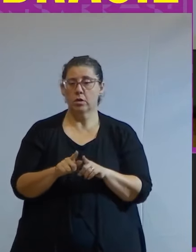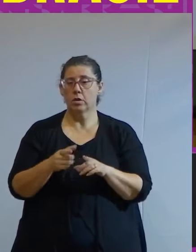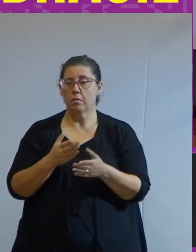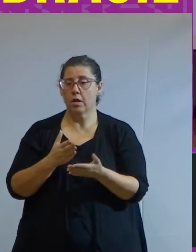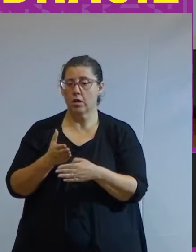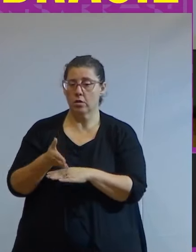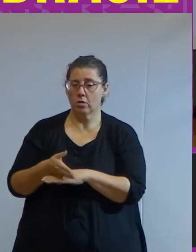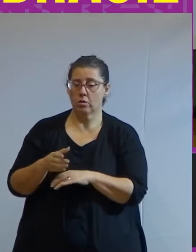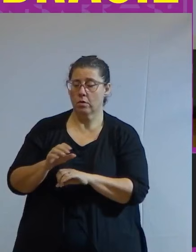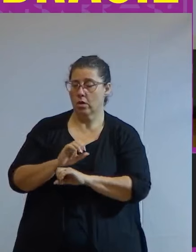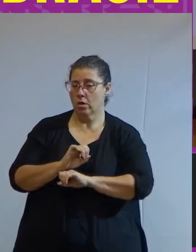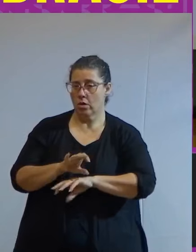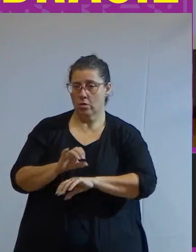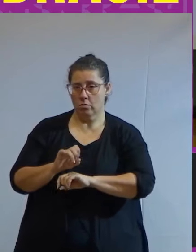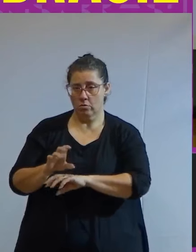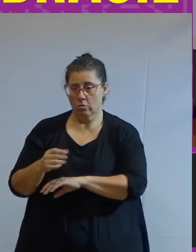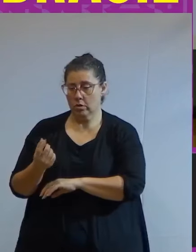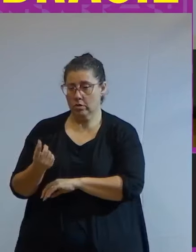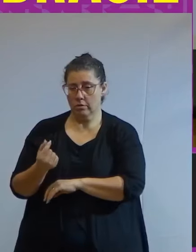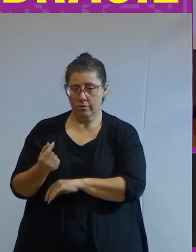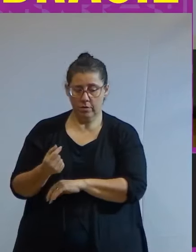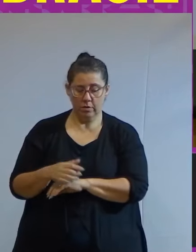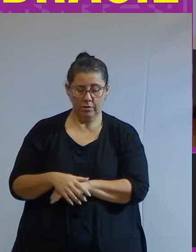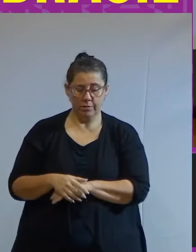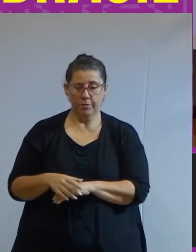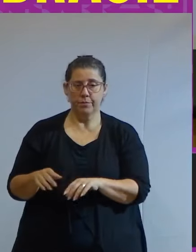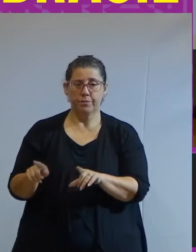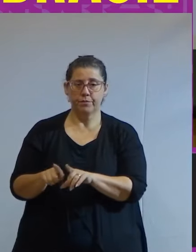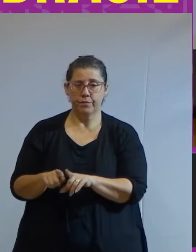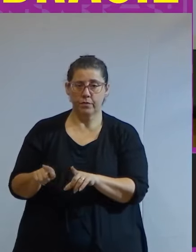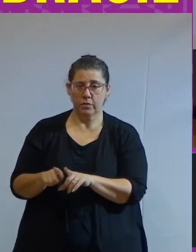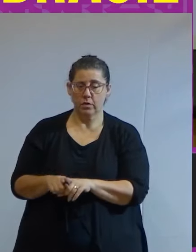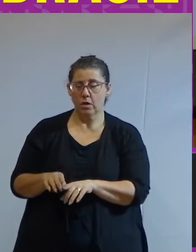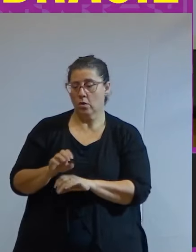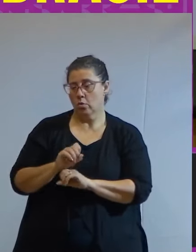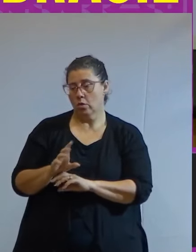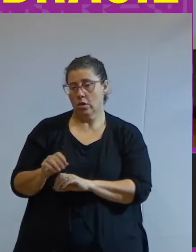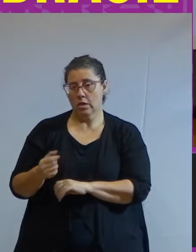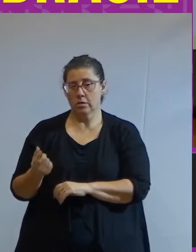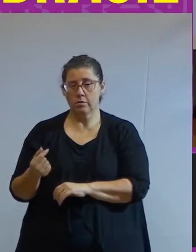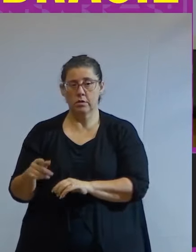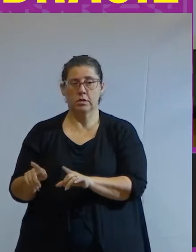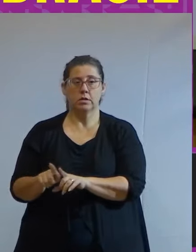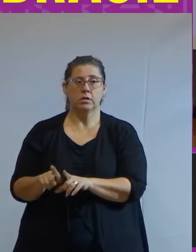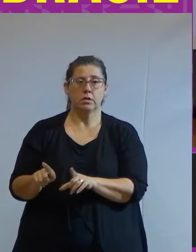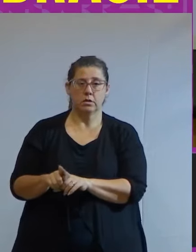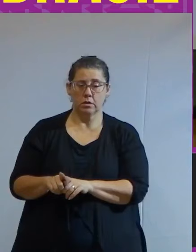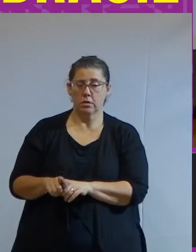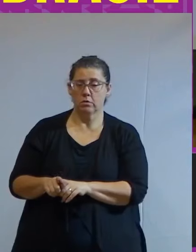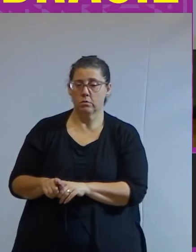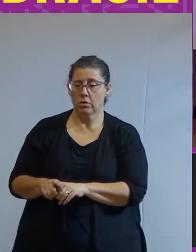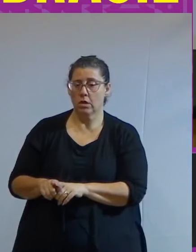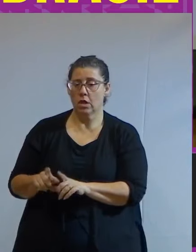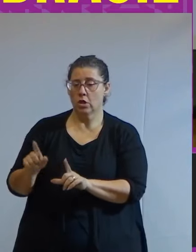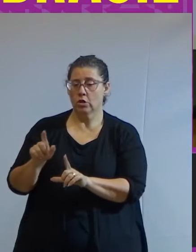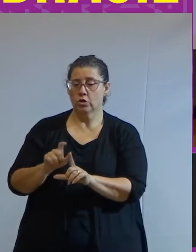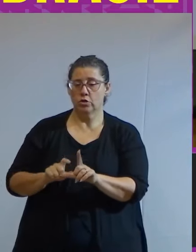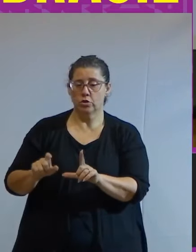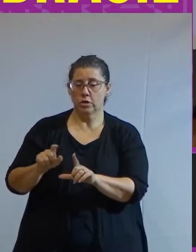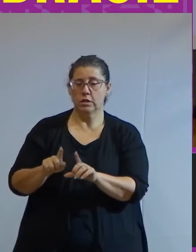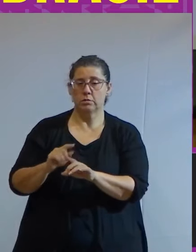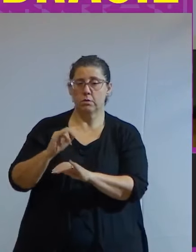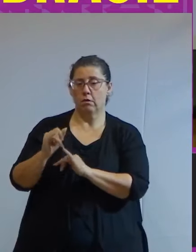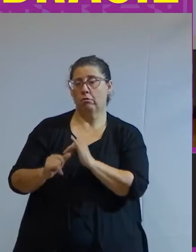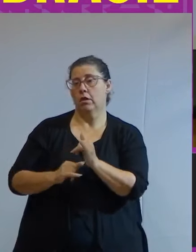nessa parte de educação financeira e além da educação financeira sobre a digitalização e sobre a internet